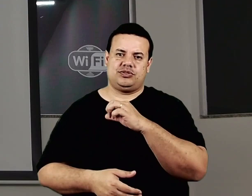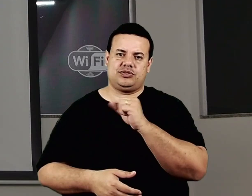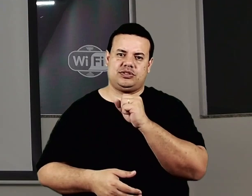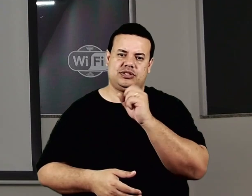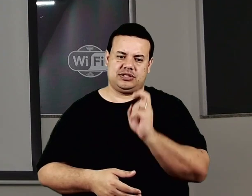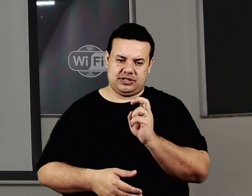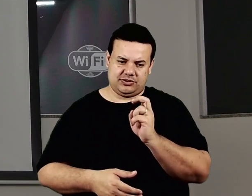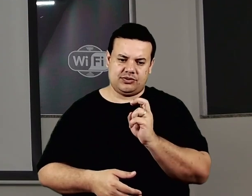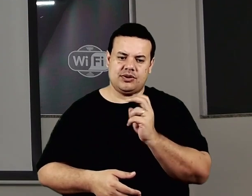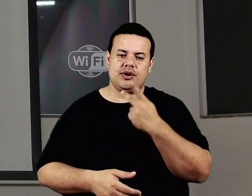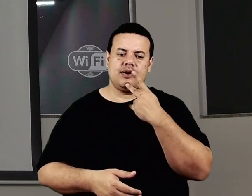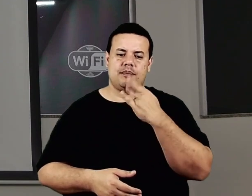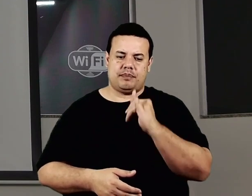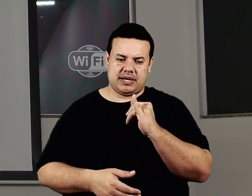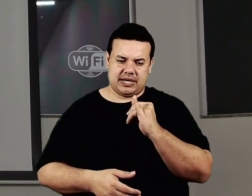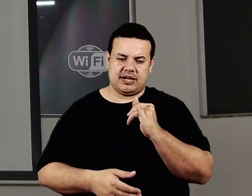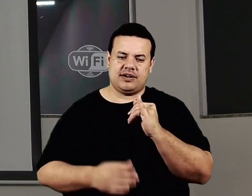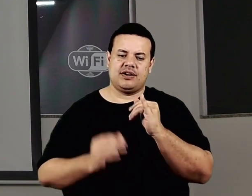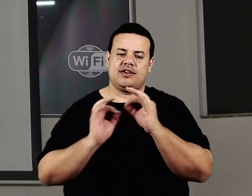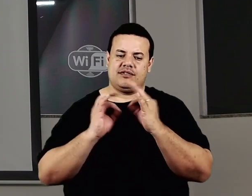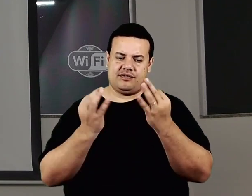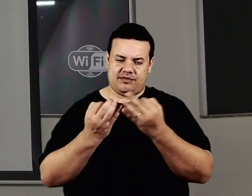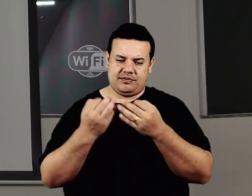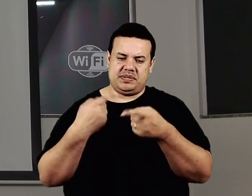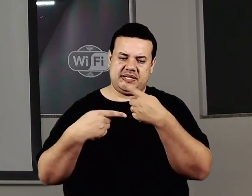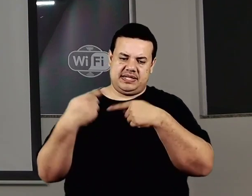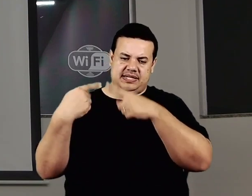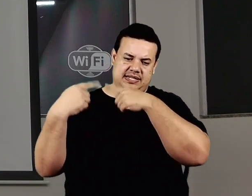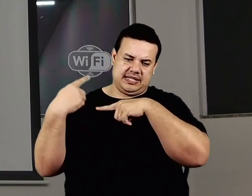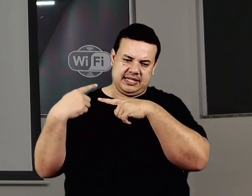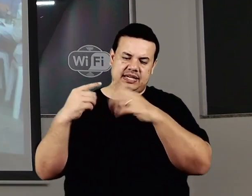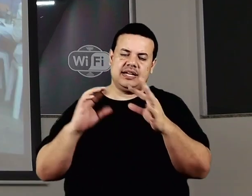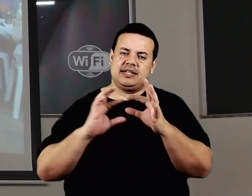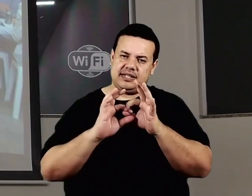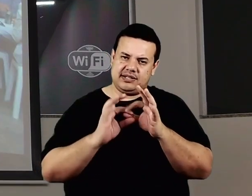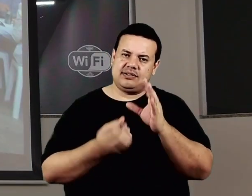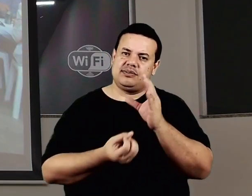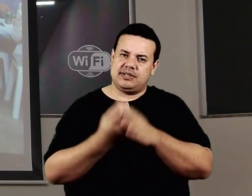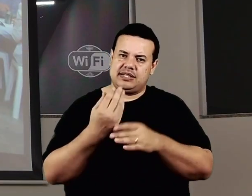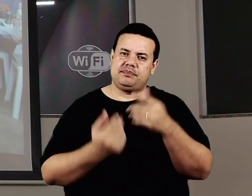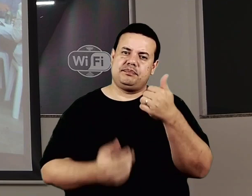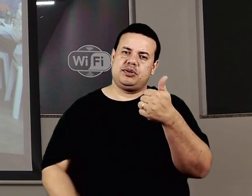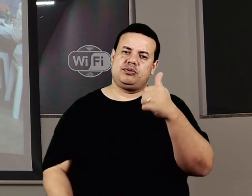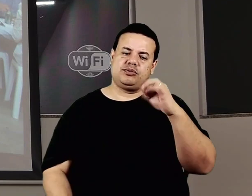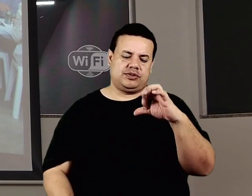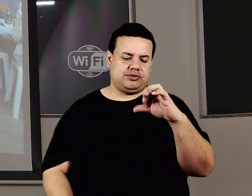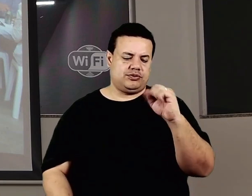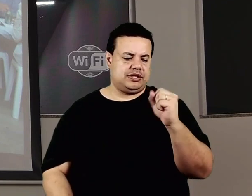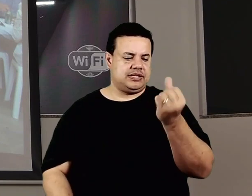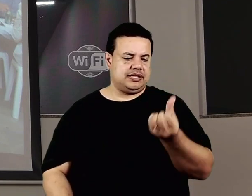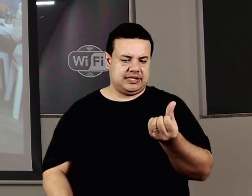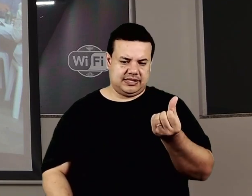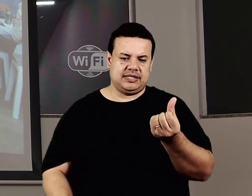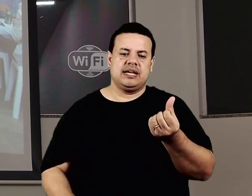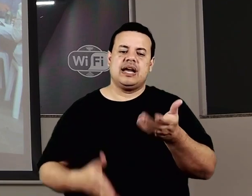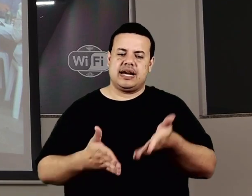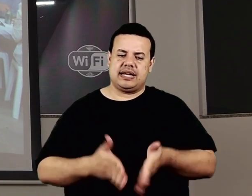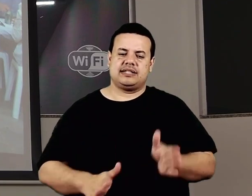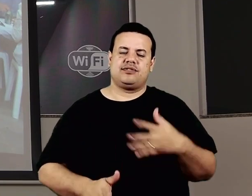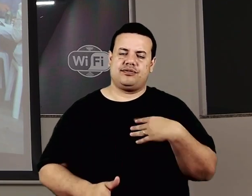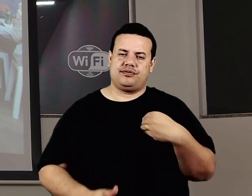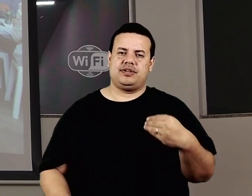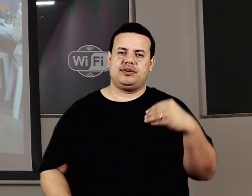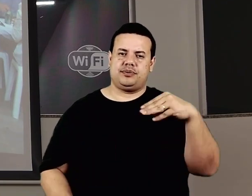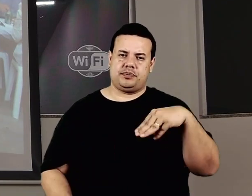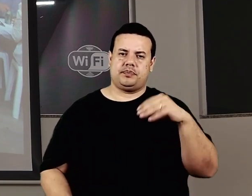Carolina Noguchi, e dessa união, que nasce também em 86, Bruno Marcos Noguchi. Juntos, Hélio e Maria